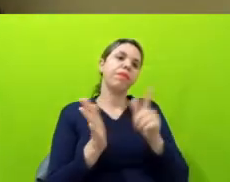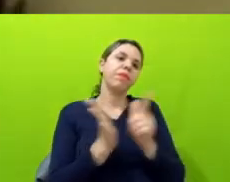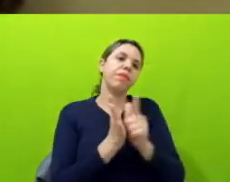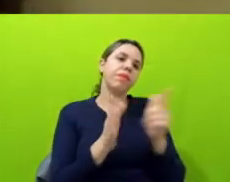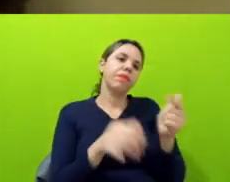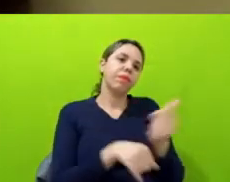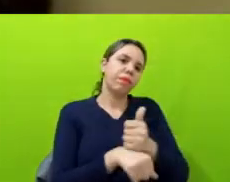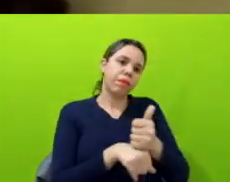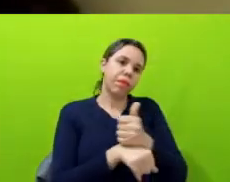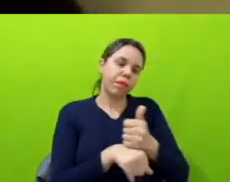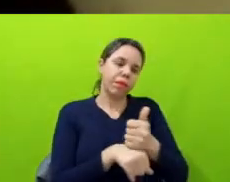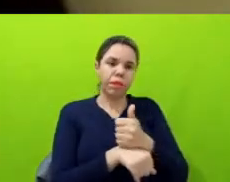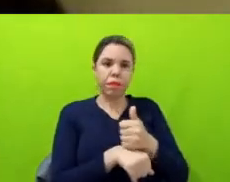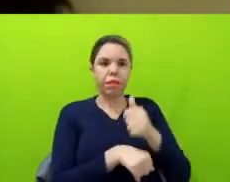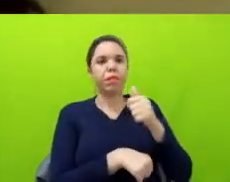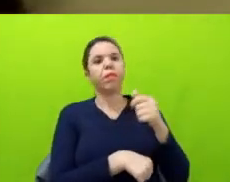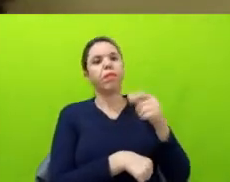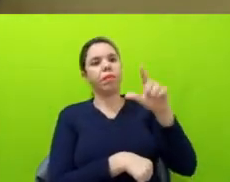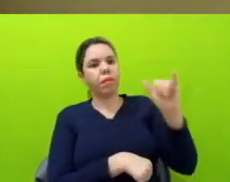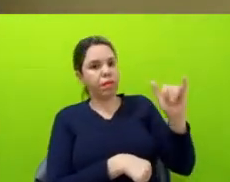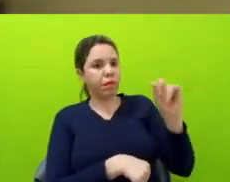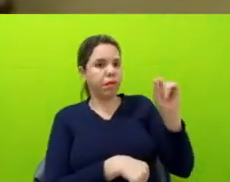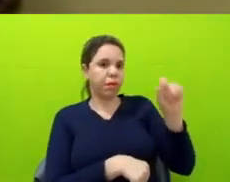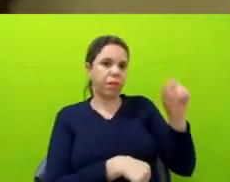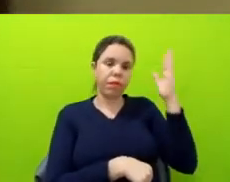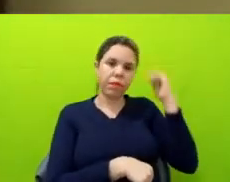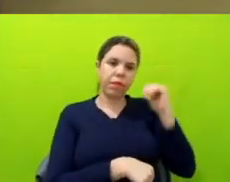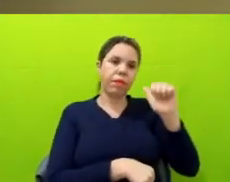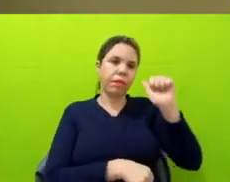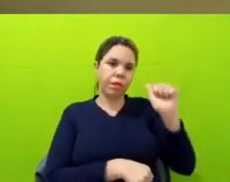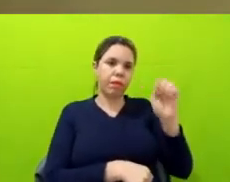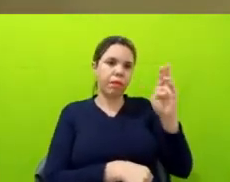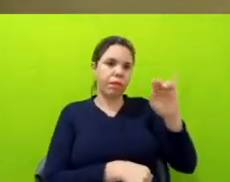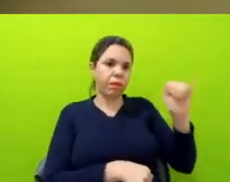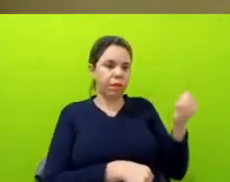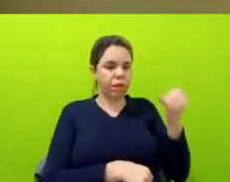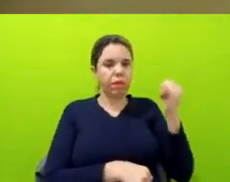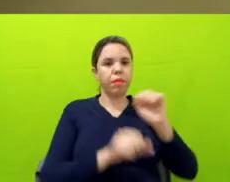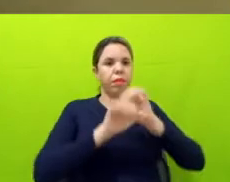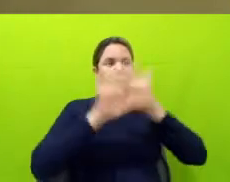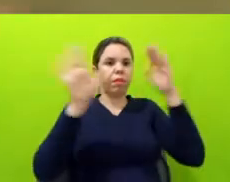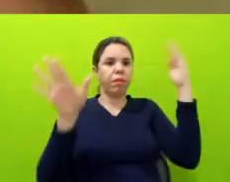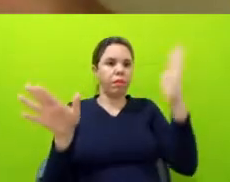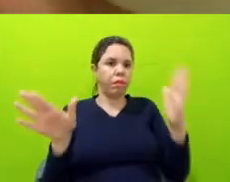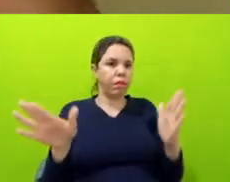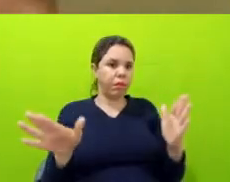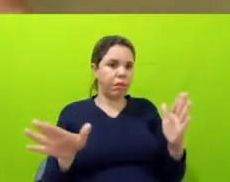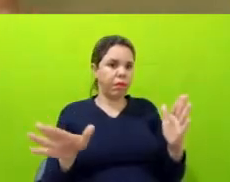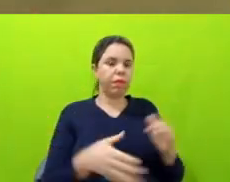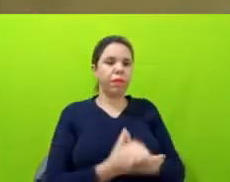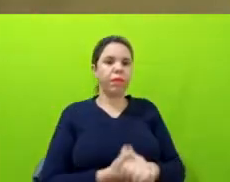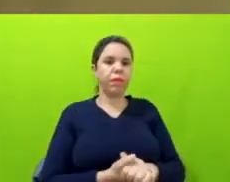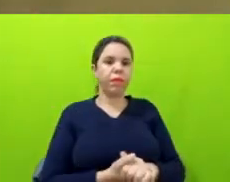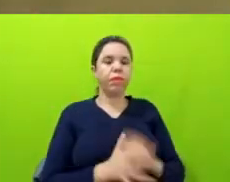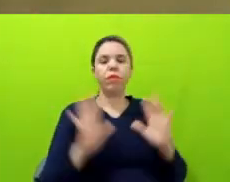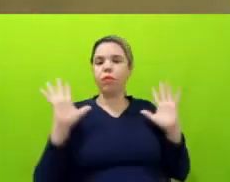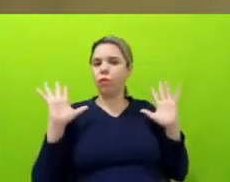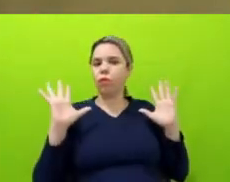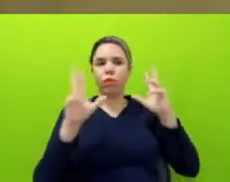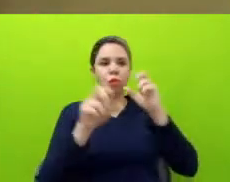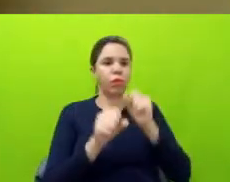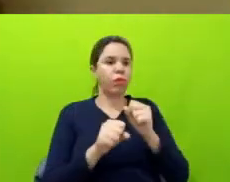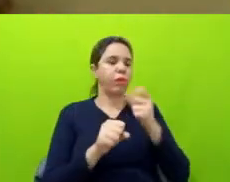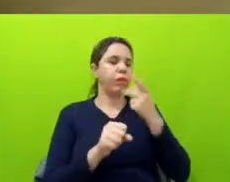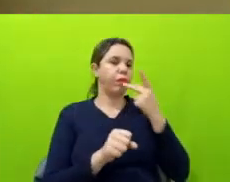sabendo, a Brage e Transparência Brasil, né, e tudo que a Ana falou, comentou, também